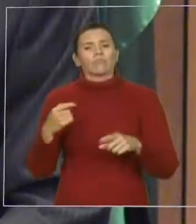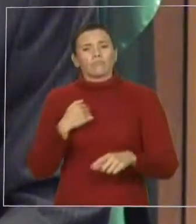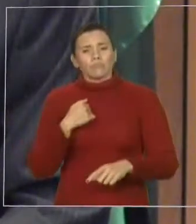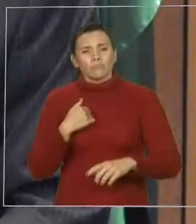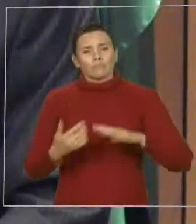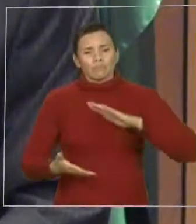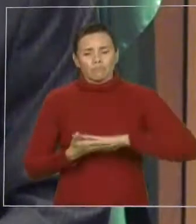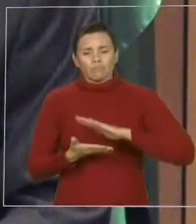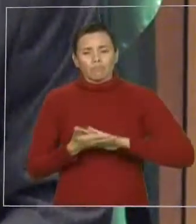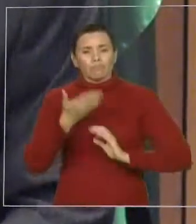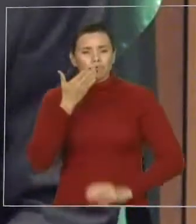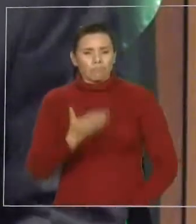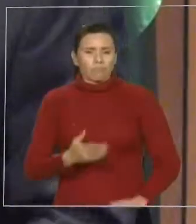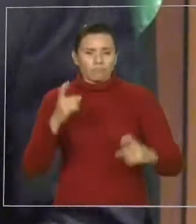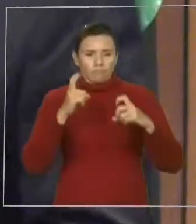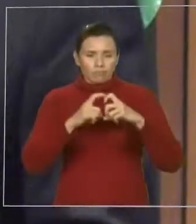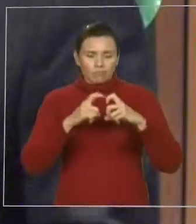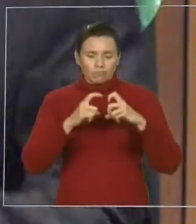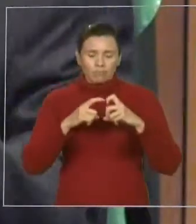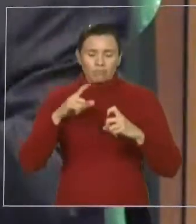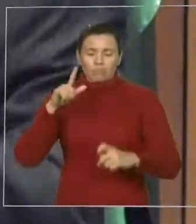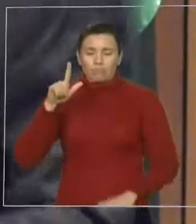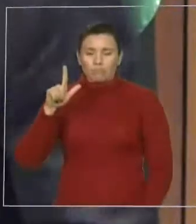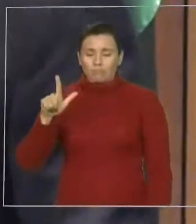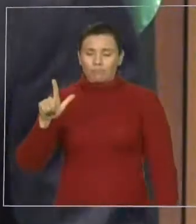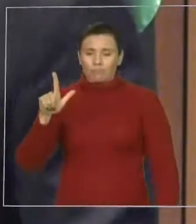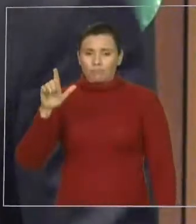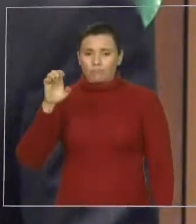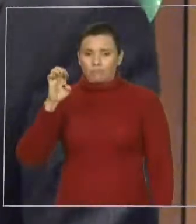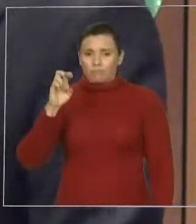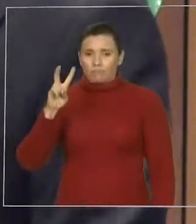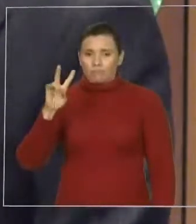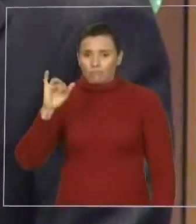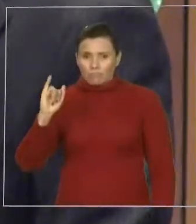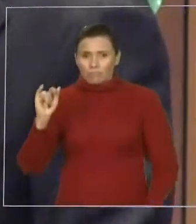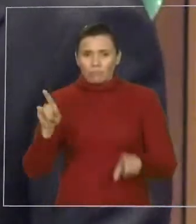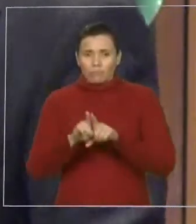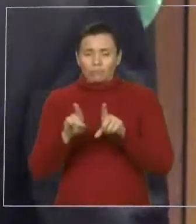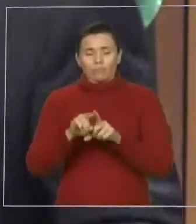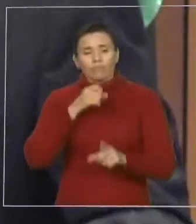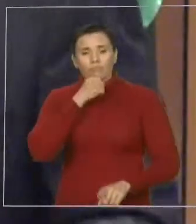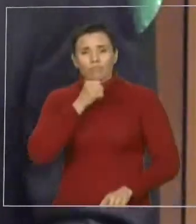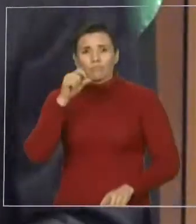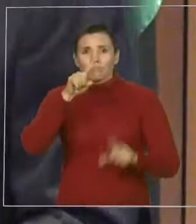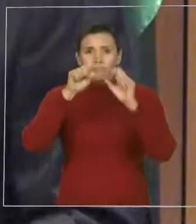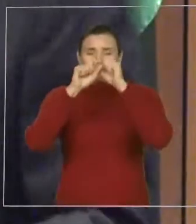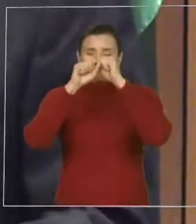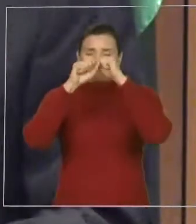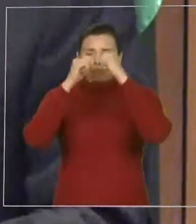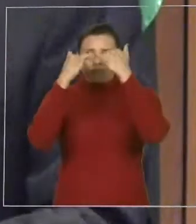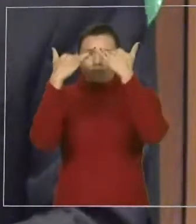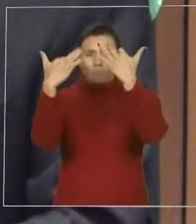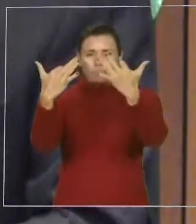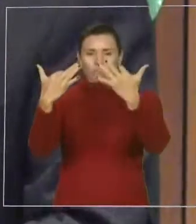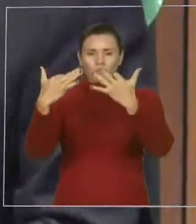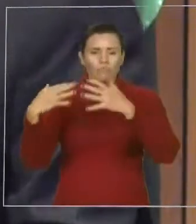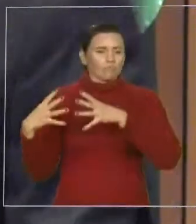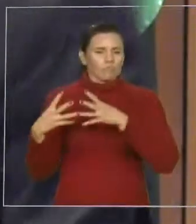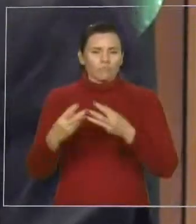exercício, doutor Levi Pontes. Quero também saudar a imprensa, a galeria, a todos que nos acompanham em todo o Estado do Maranhão.